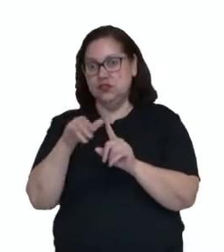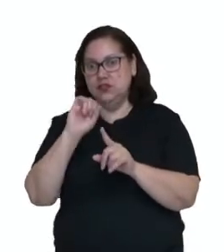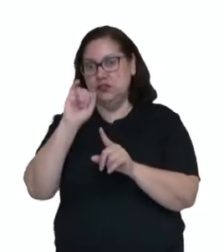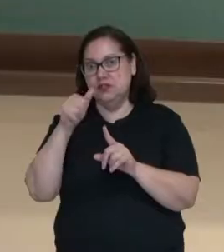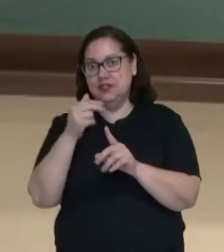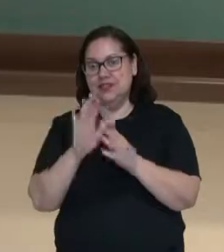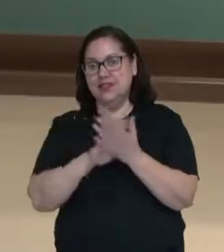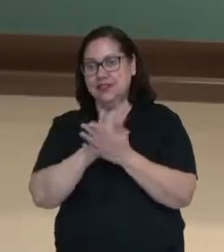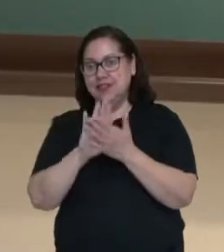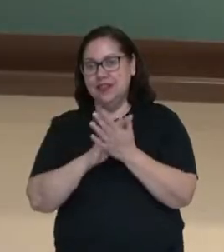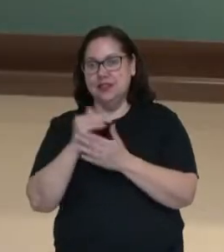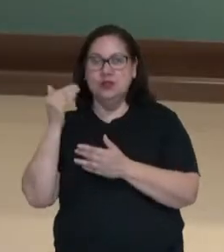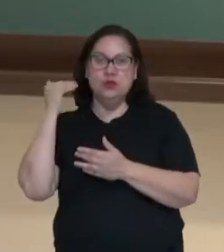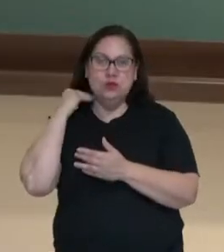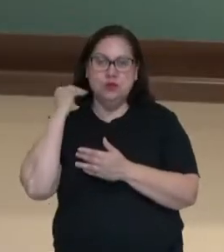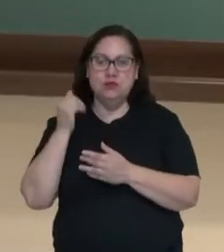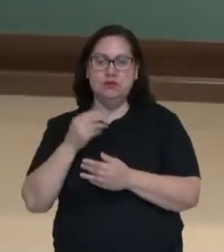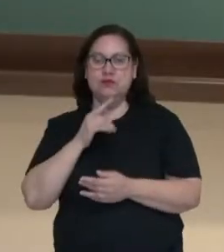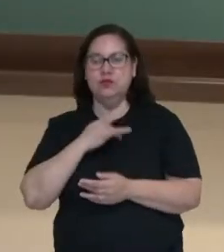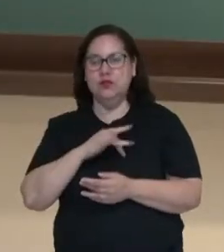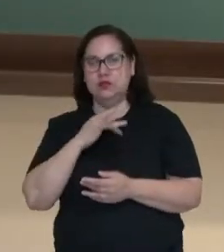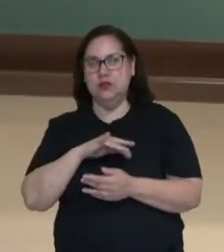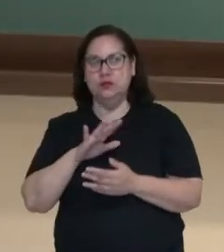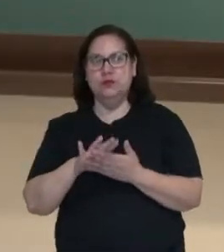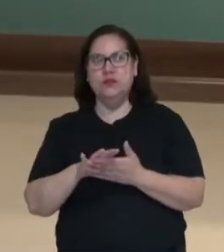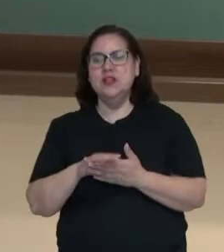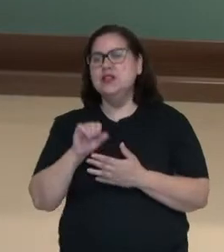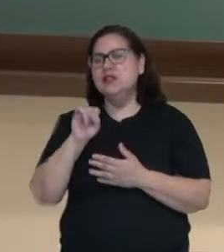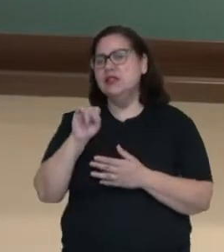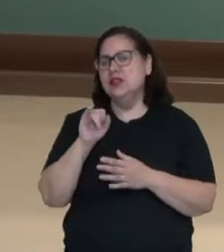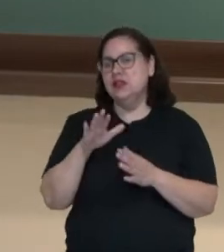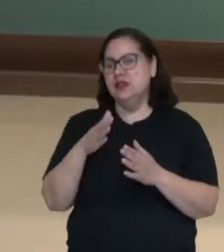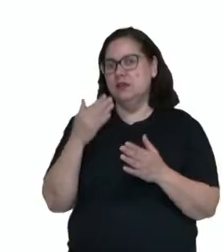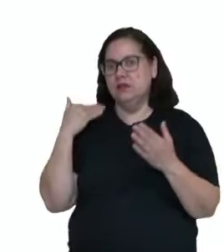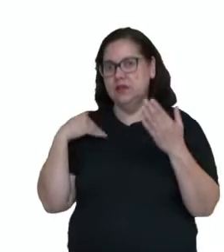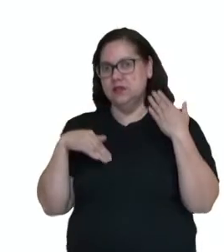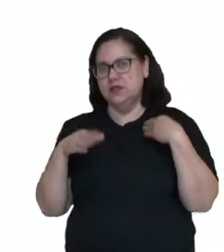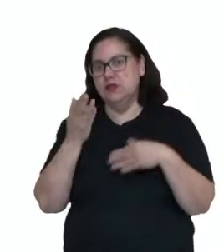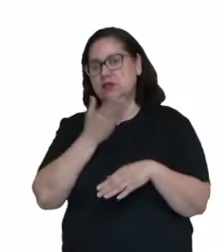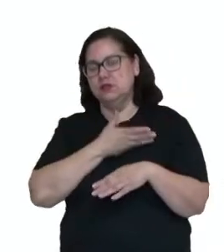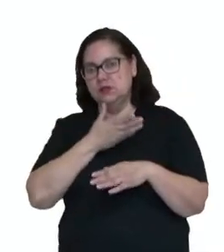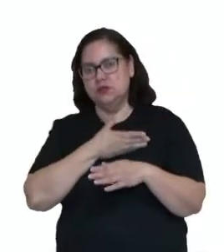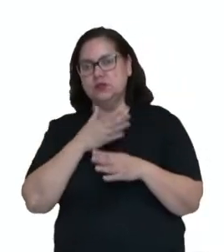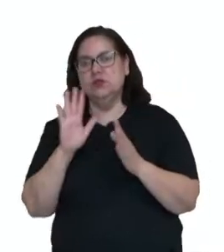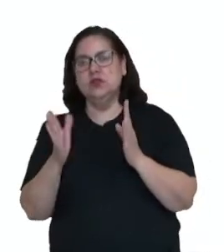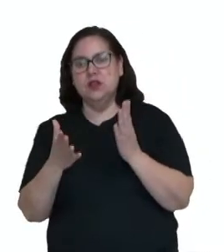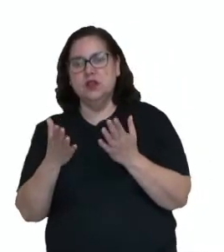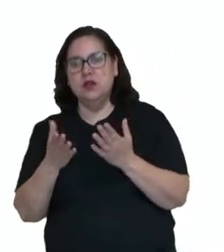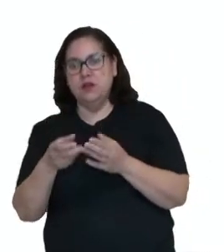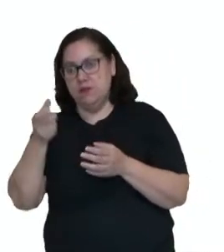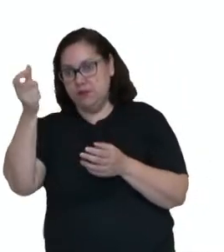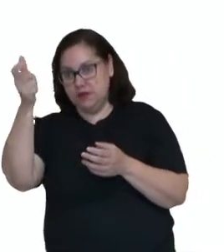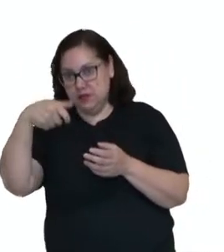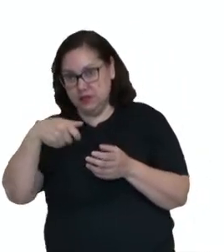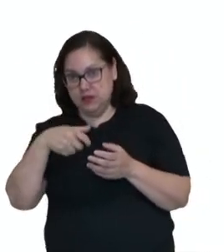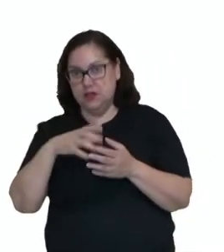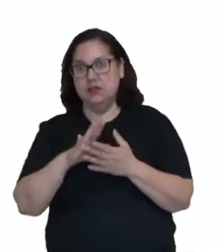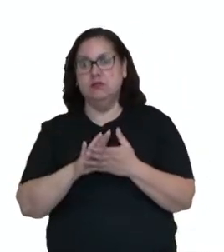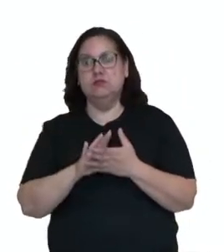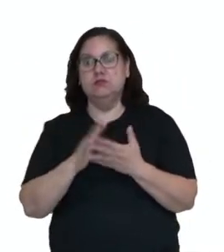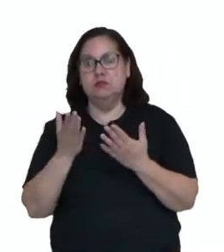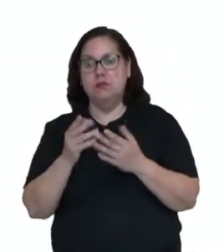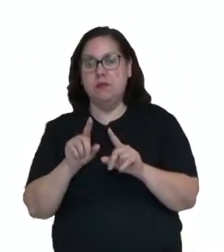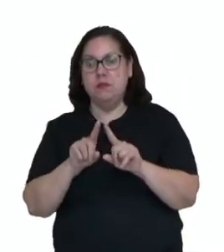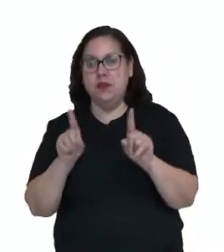está sem nada na conta. Coitado do Jair. Se ele quer sair com os amigos, a solução às vezes é passar o cartão de crédito.